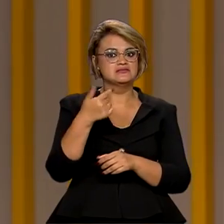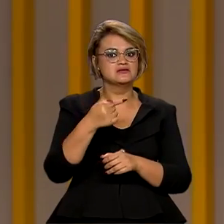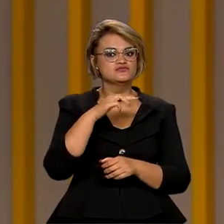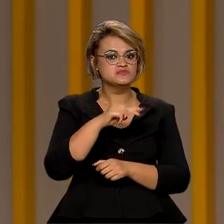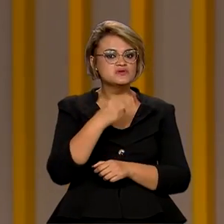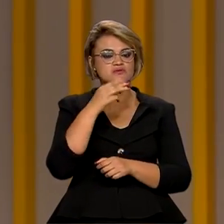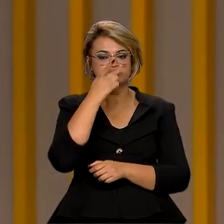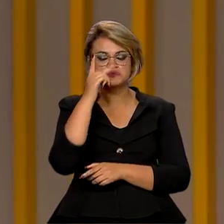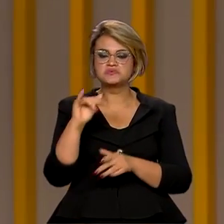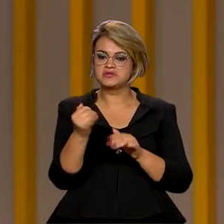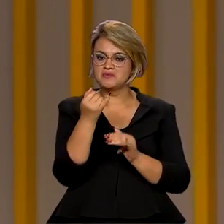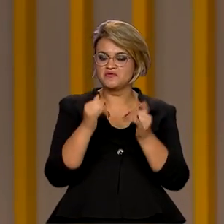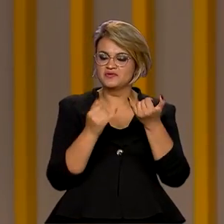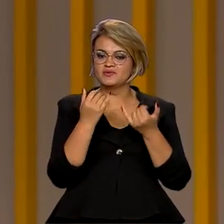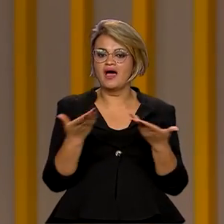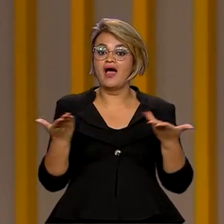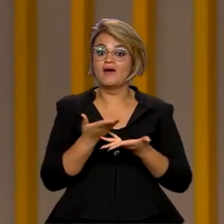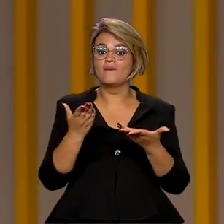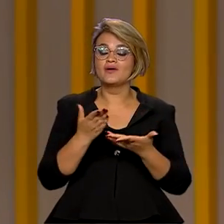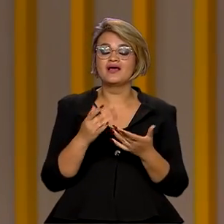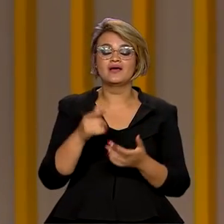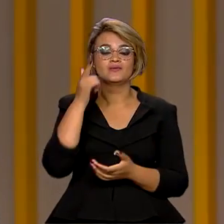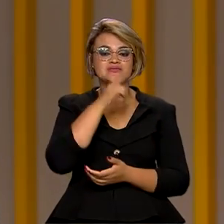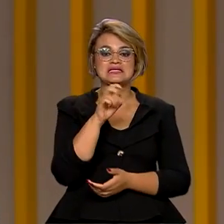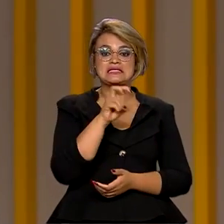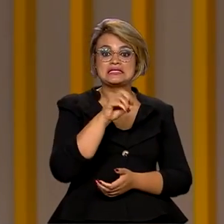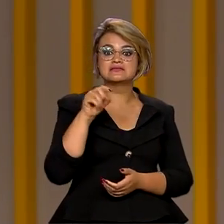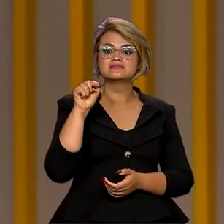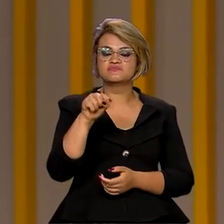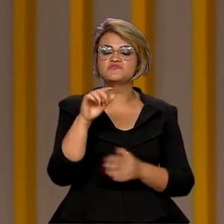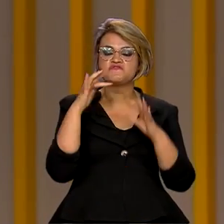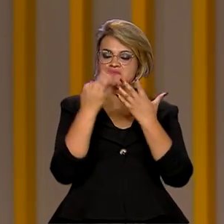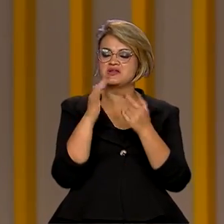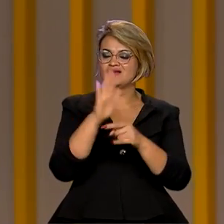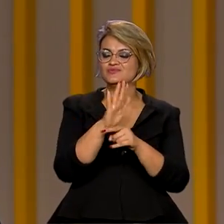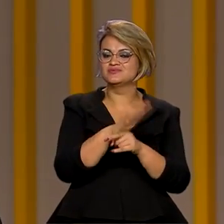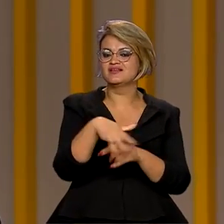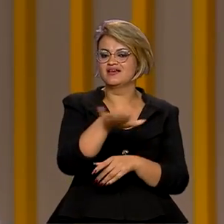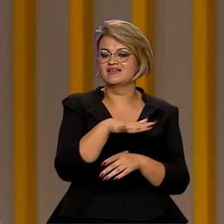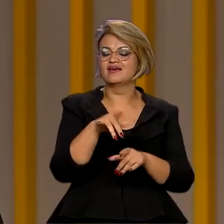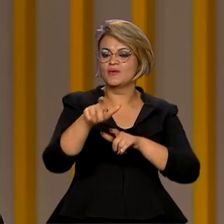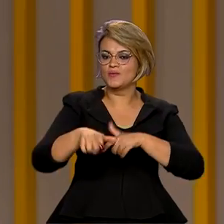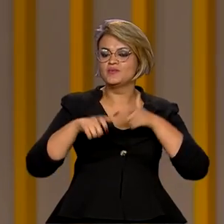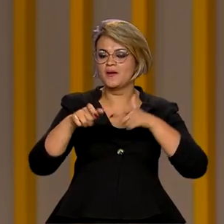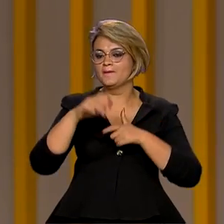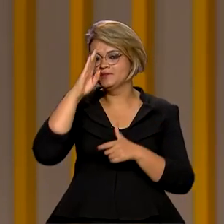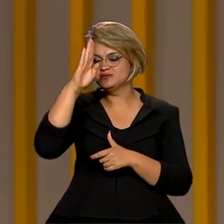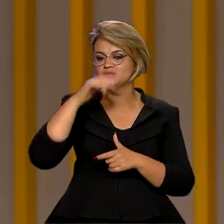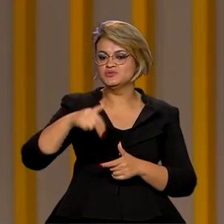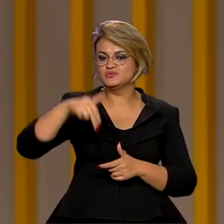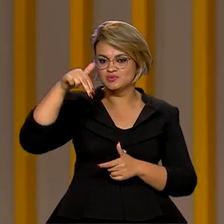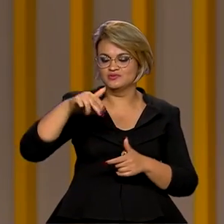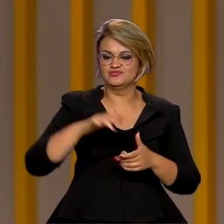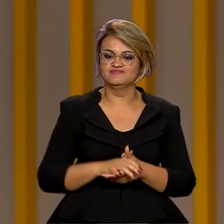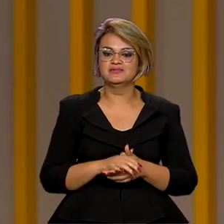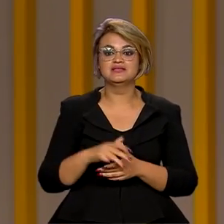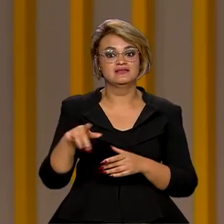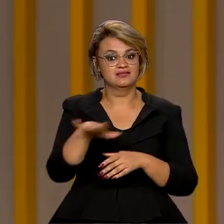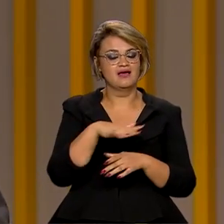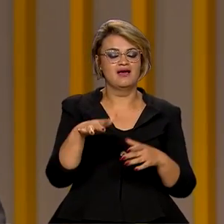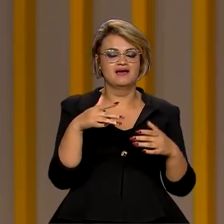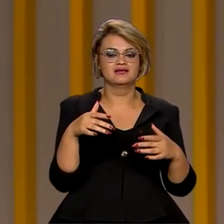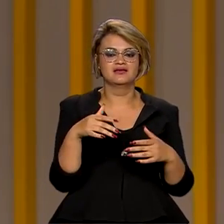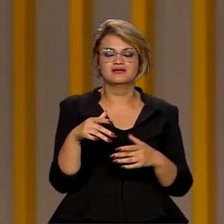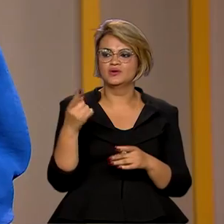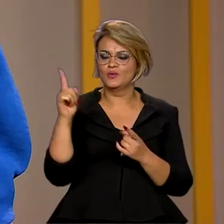pessoas. Agora, a ideia é chegar a 500 mil famílias de áreas rurais, especialmente no norte do país e também nas áreas